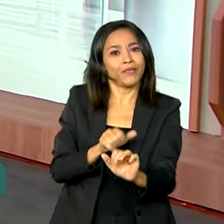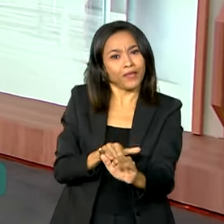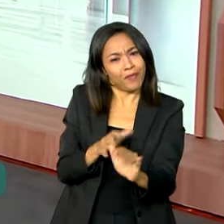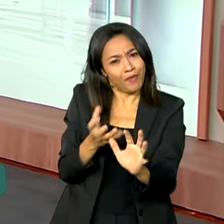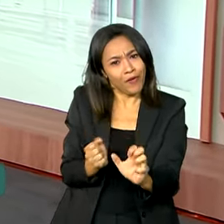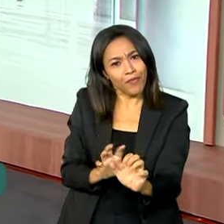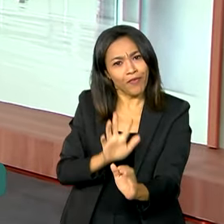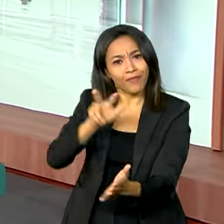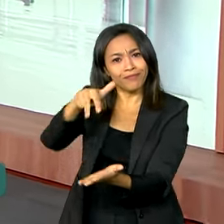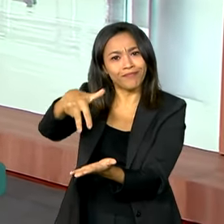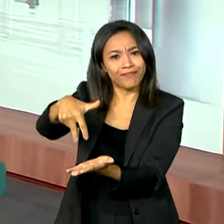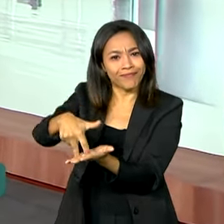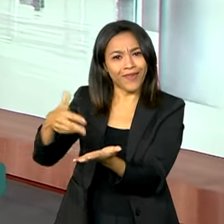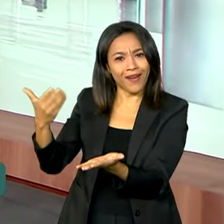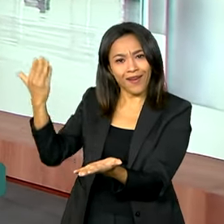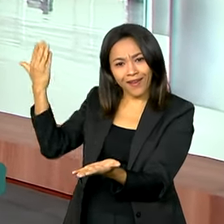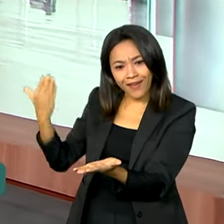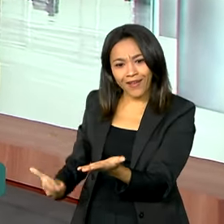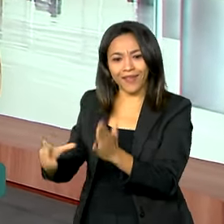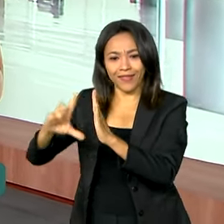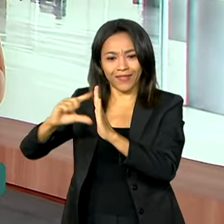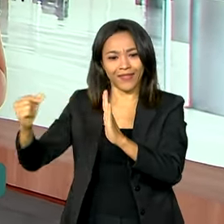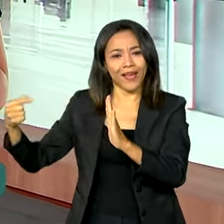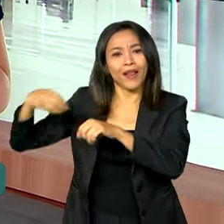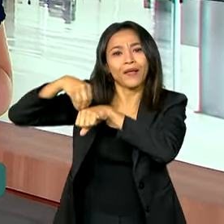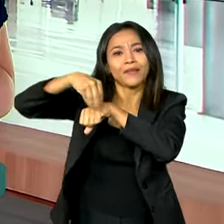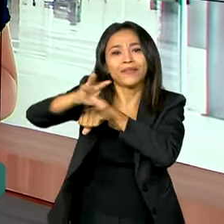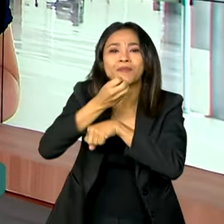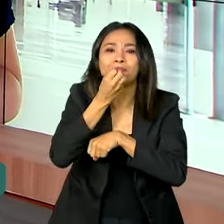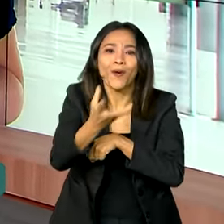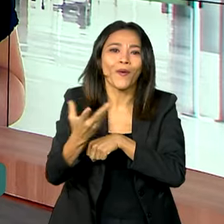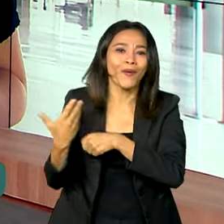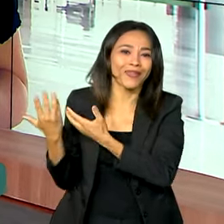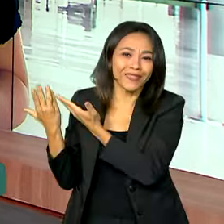do Planalto, porque Jéssica Gonçalves hoje é a nossa portadora de boas notícias.